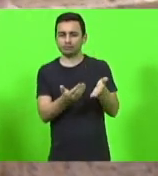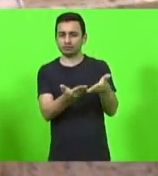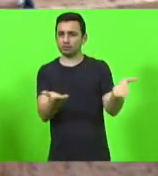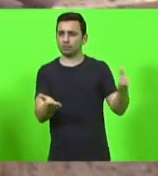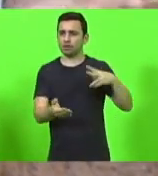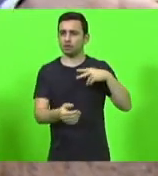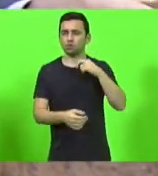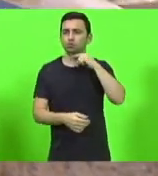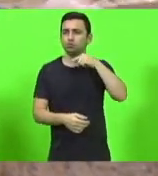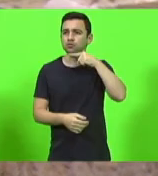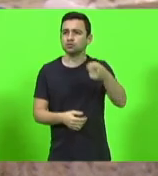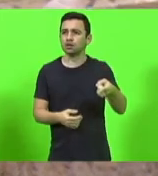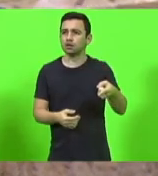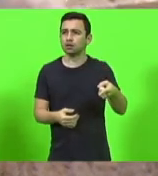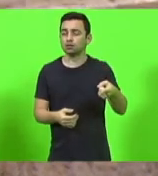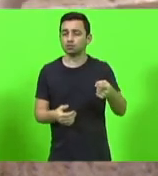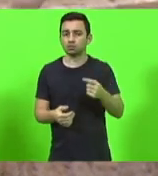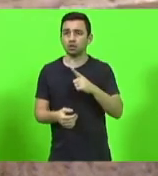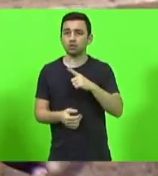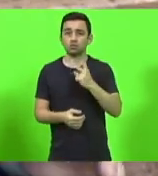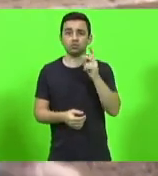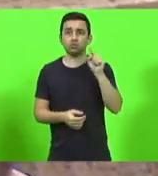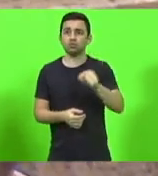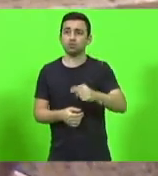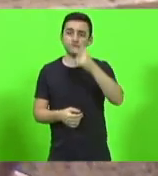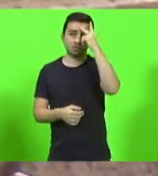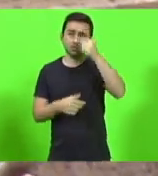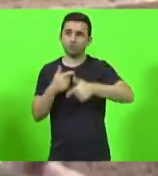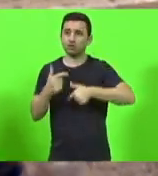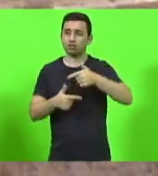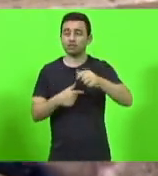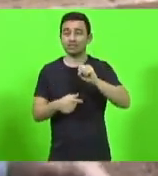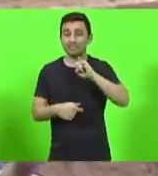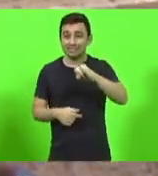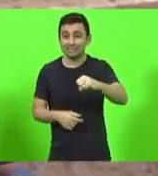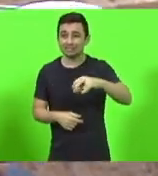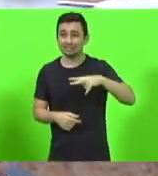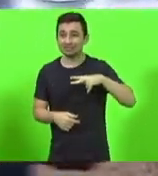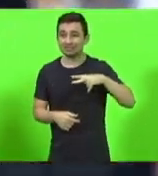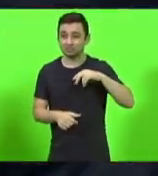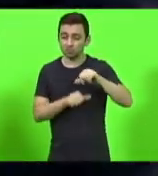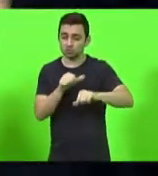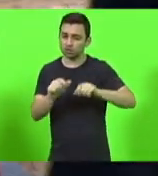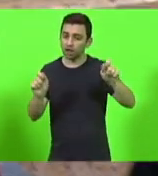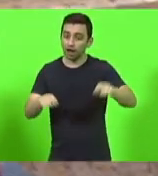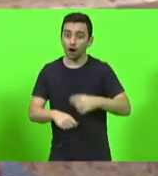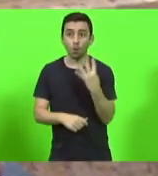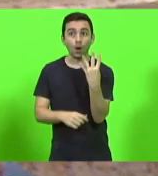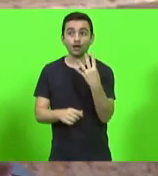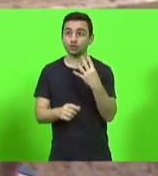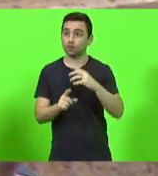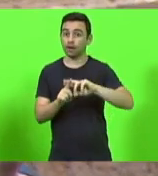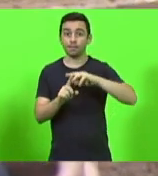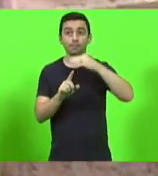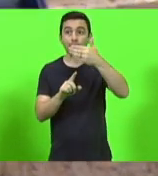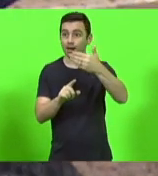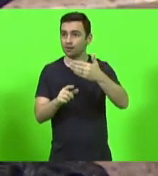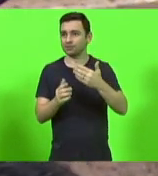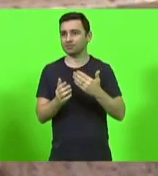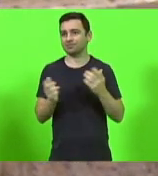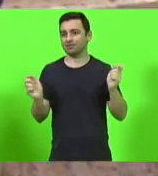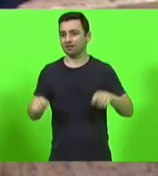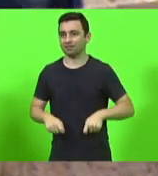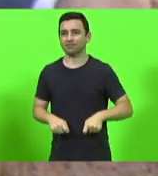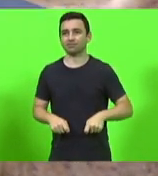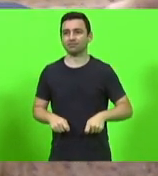isso. Se tem 2 mil empregos lá, fosse privatizado, talvez teria 4 mil. É o que nós não estamos vendo e que poderia